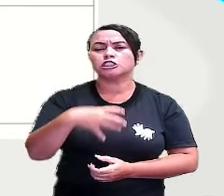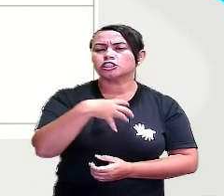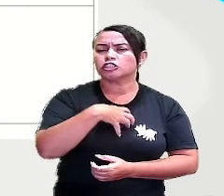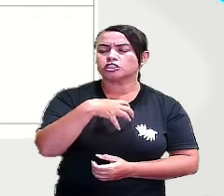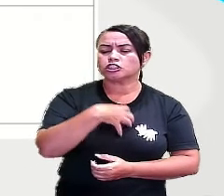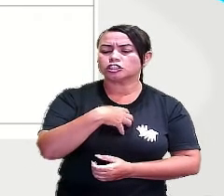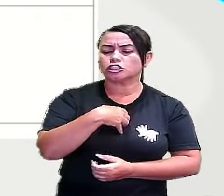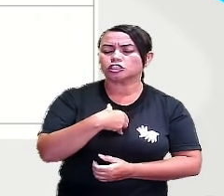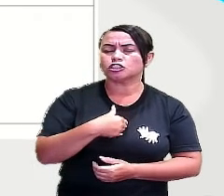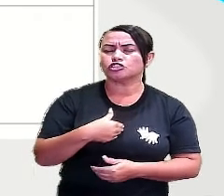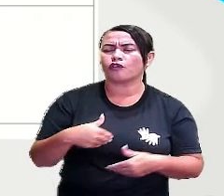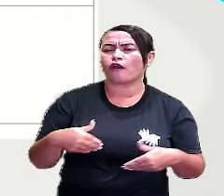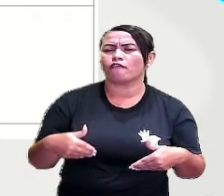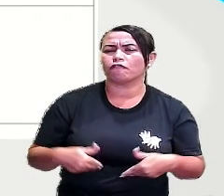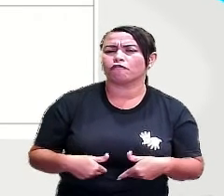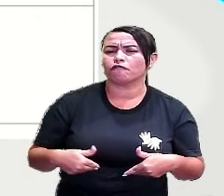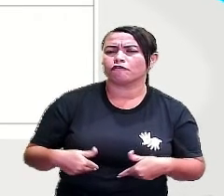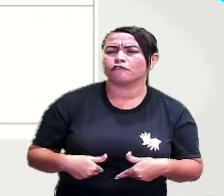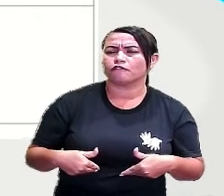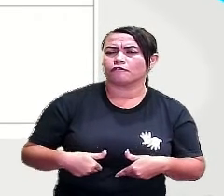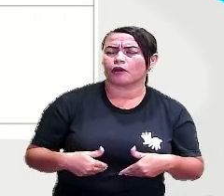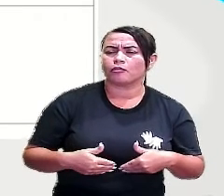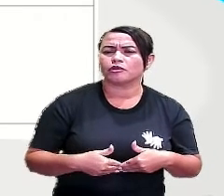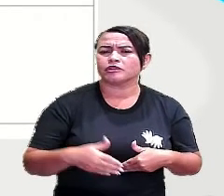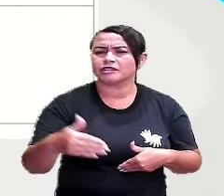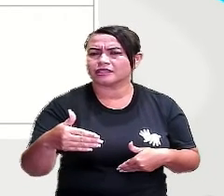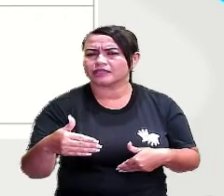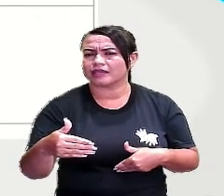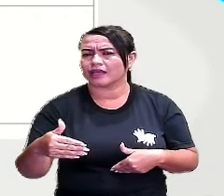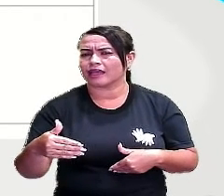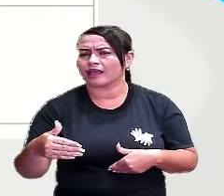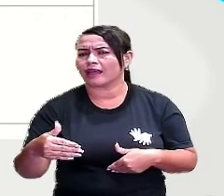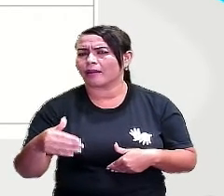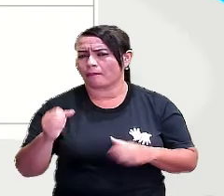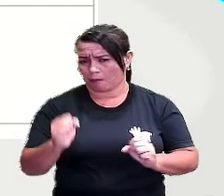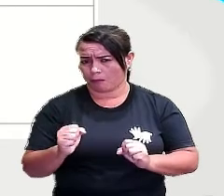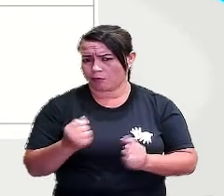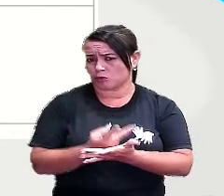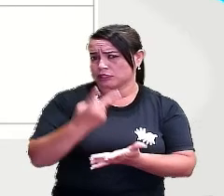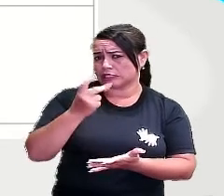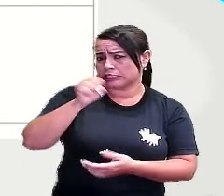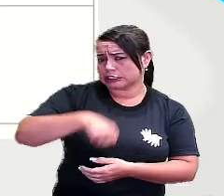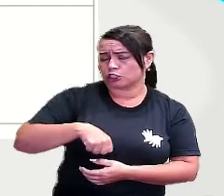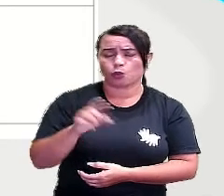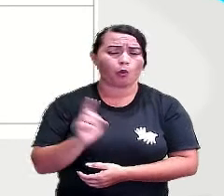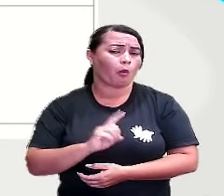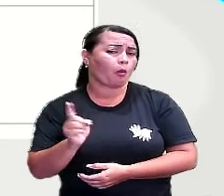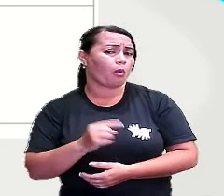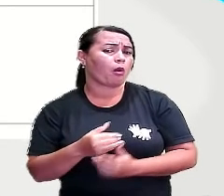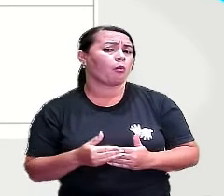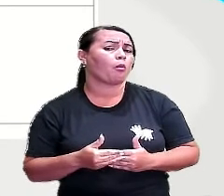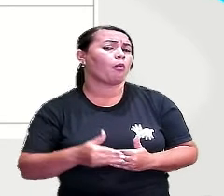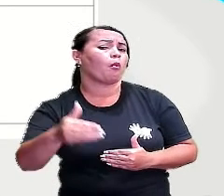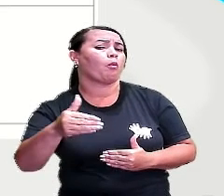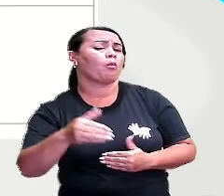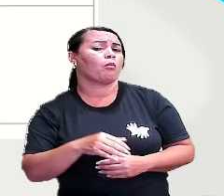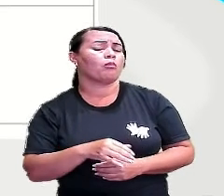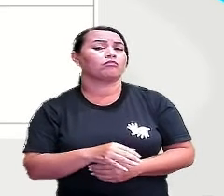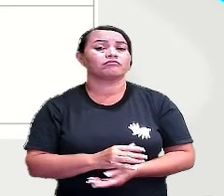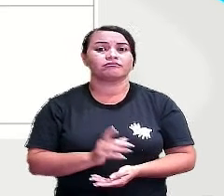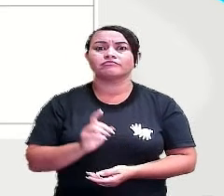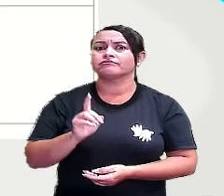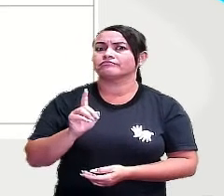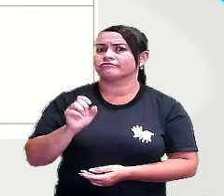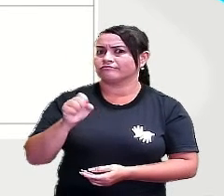ao longo do dia. Será que é mais provável ou que é improvável sentir fome ao longo do dia? Então,